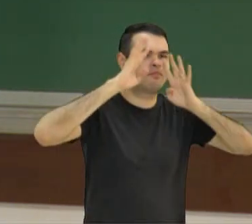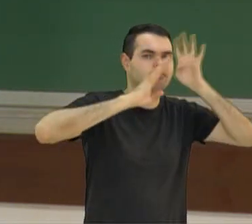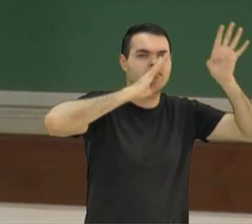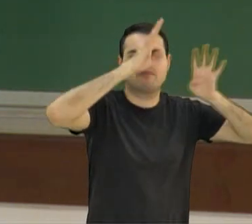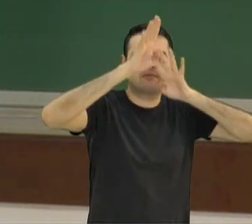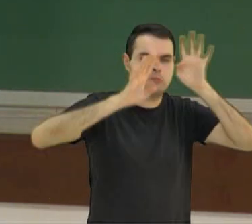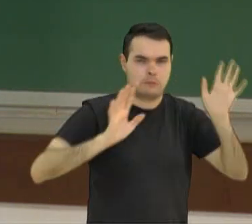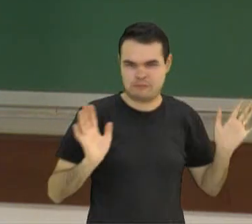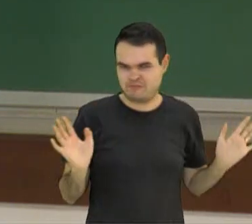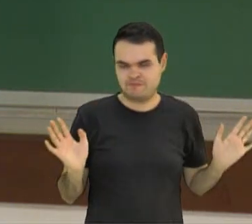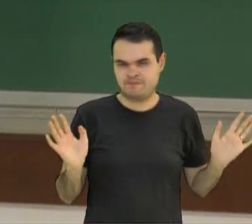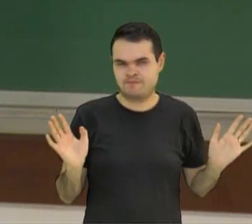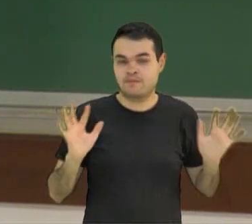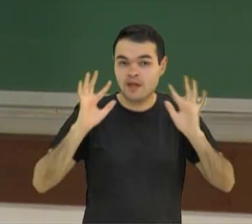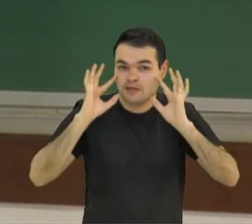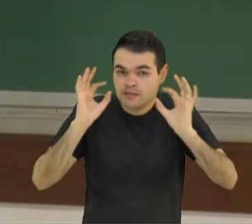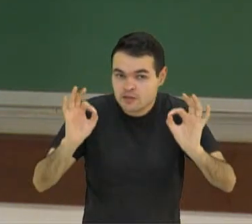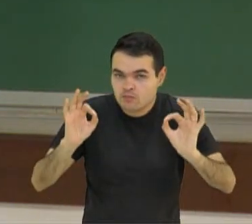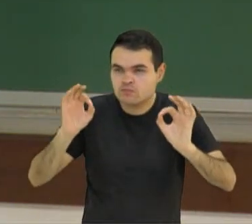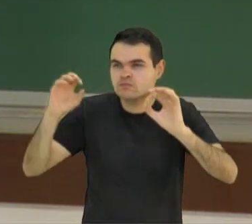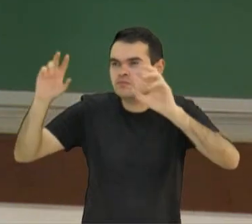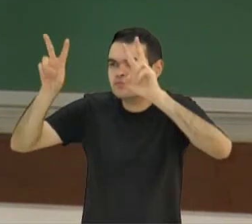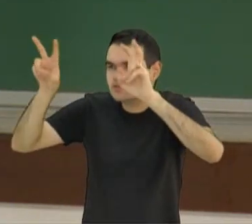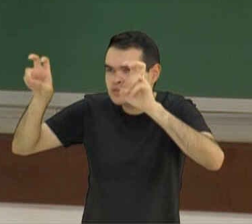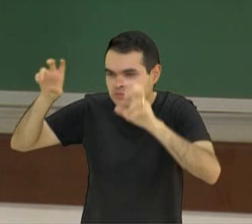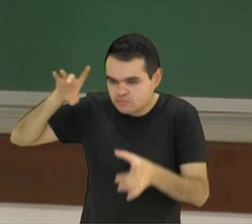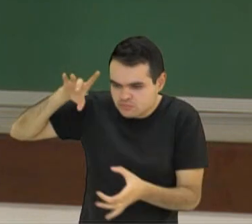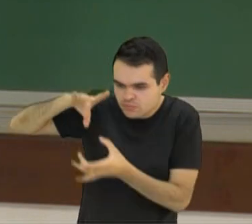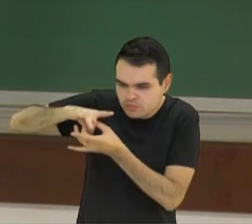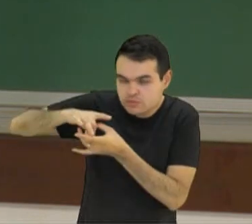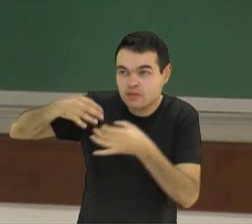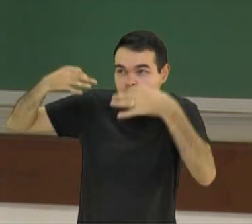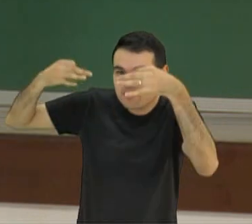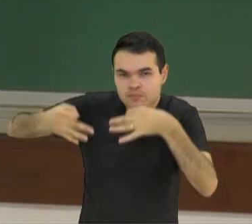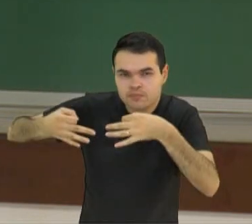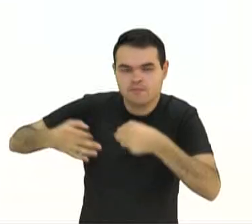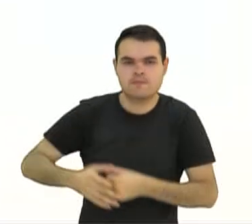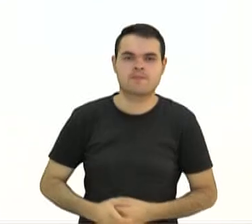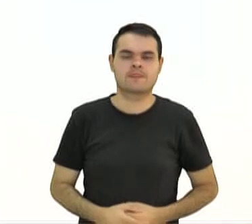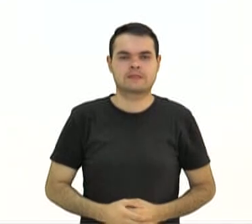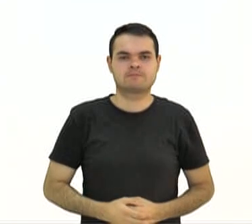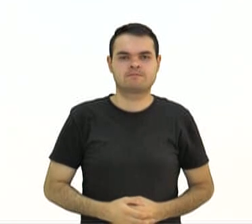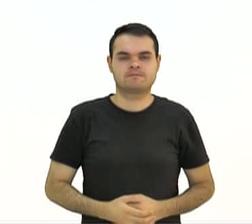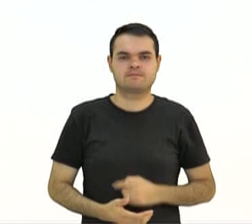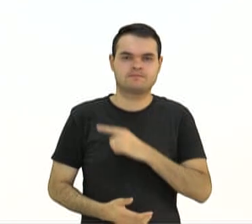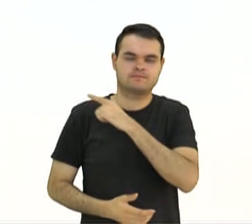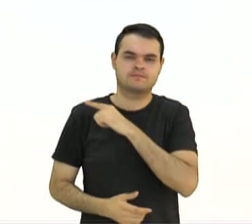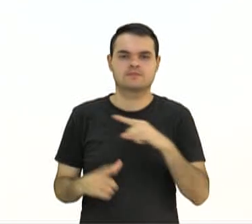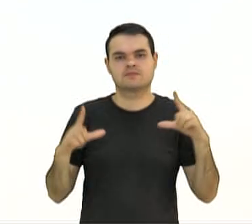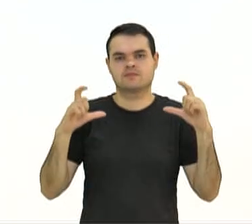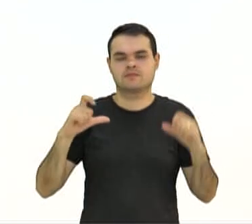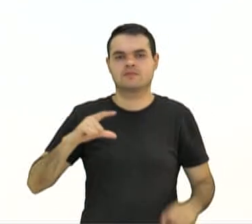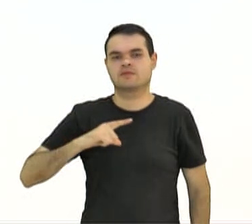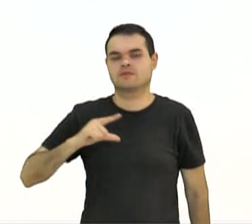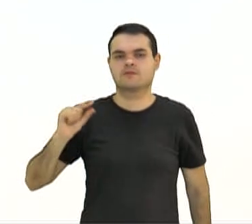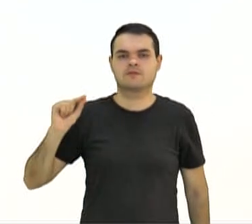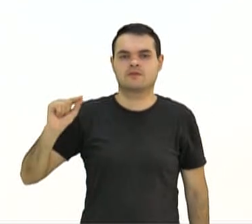atenção se o título realmente tem relação com aquilo que está escrito depois. Nessa foto, nós vemos uma pessoa pedindo